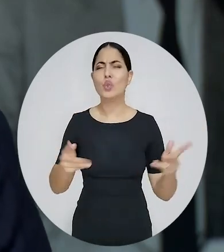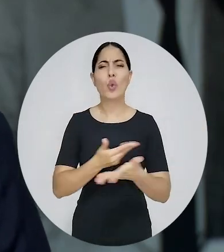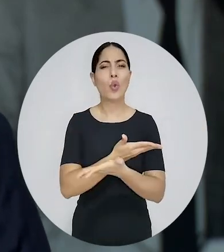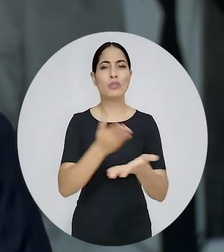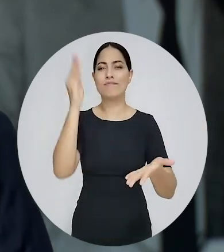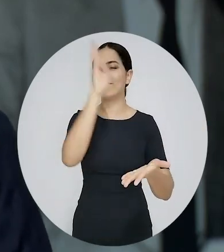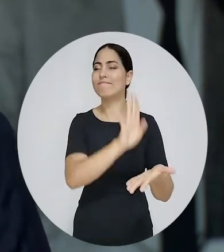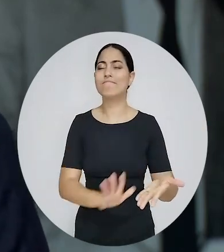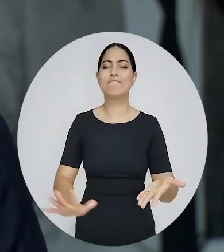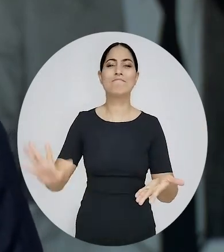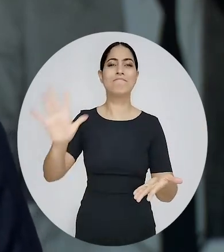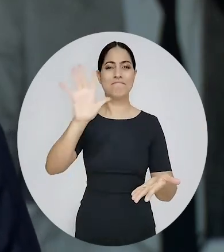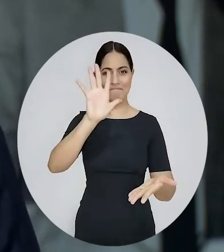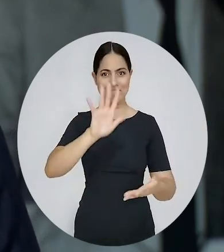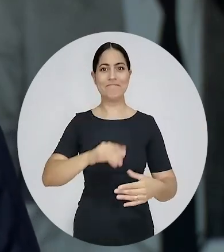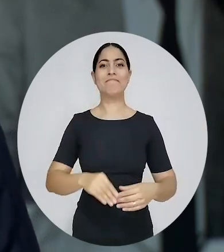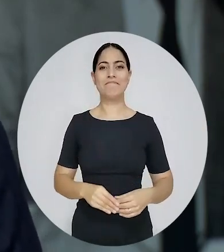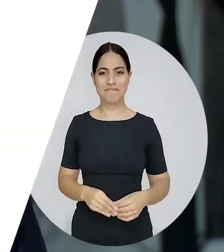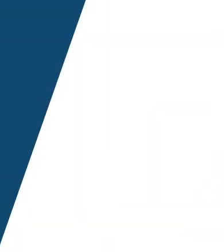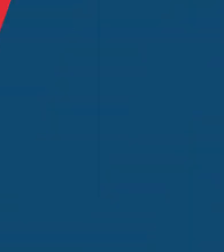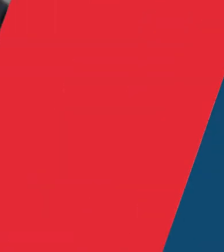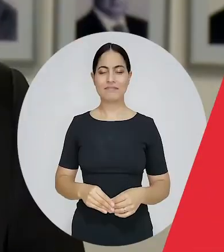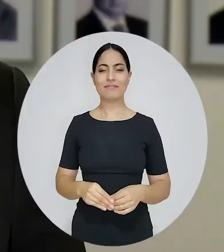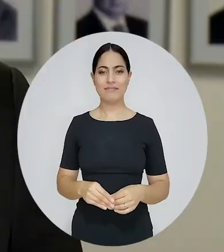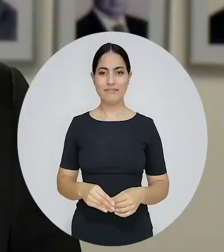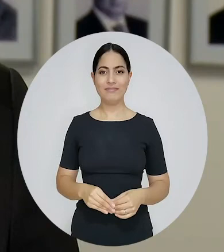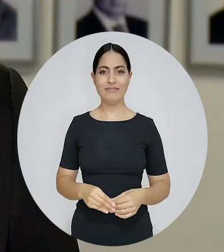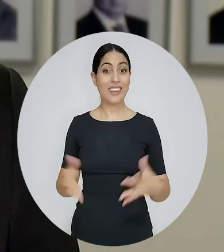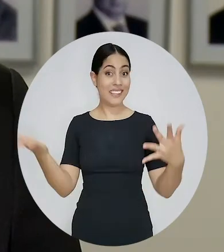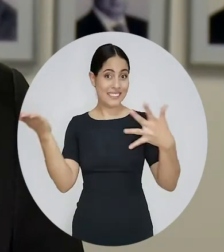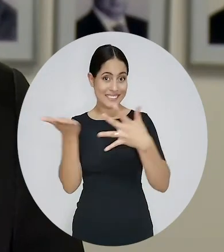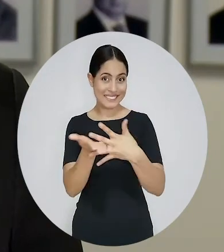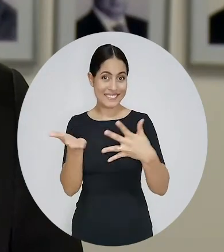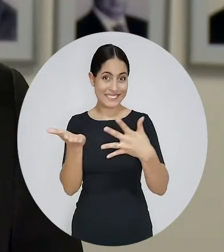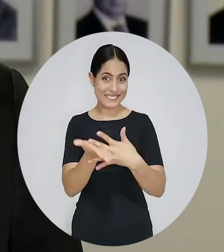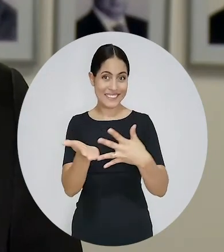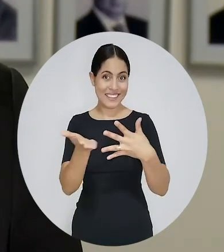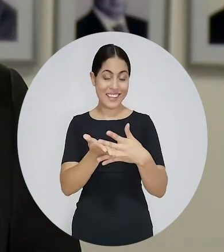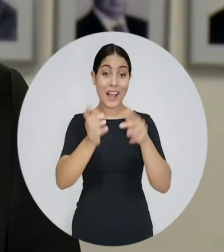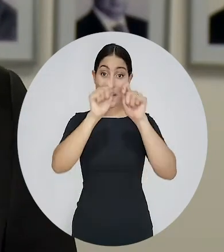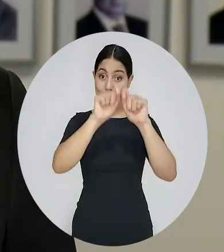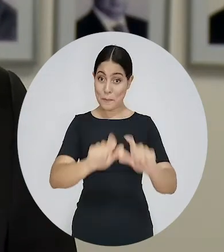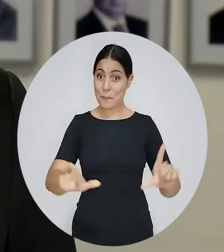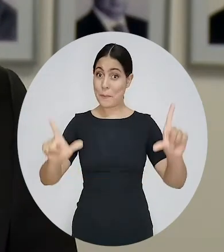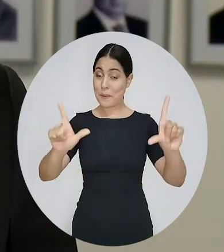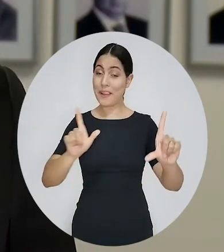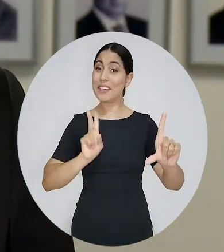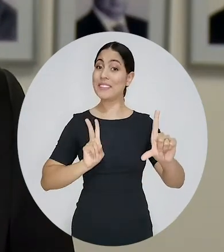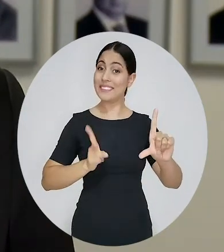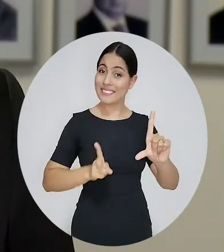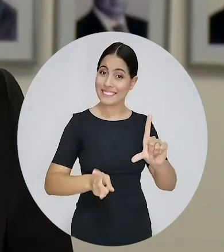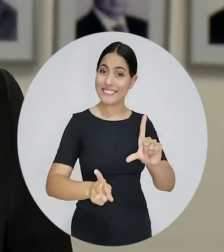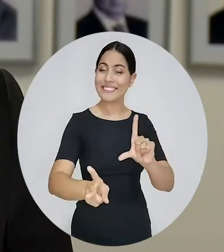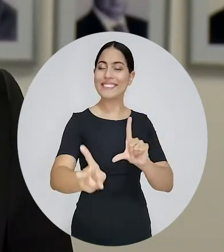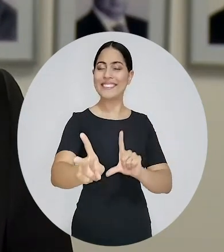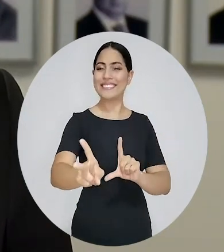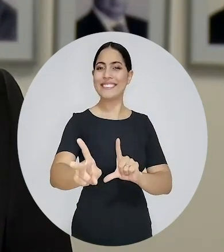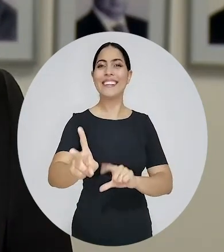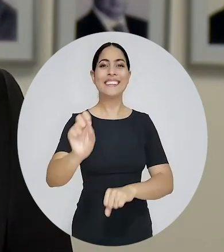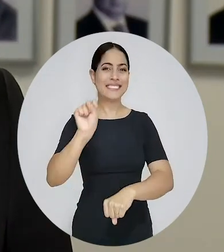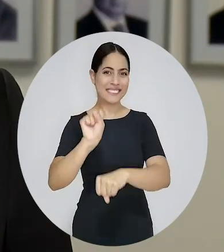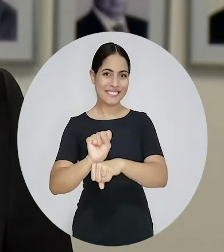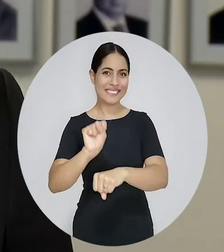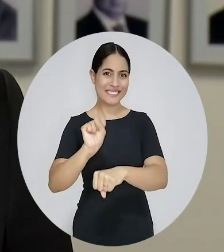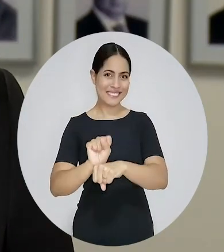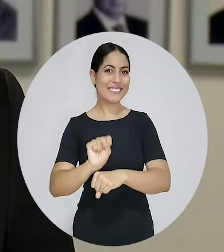os advogados e advogadas do nosso país. Agora nós vamos para um breve intervalo e voltamos em instantes com mais